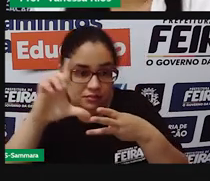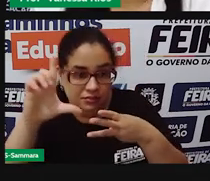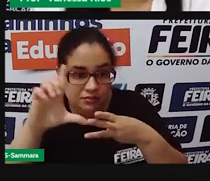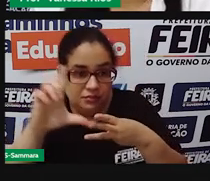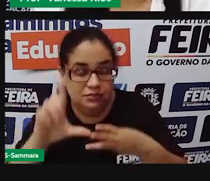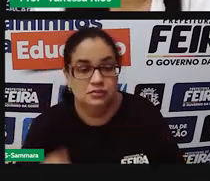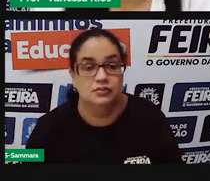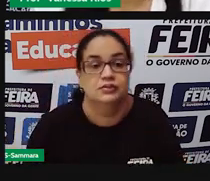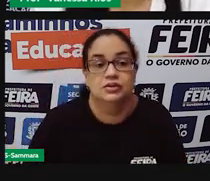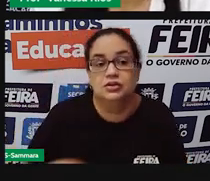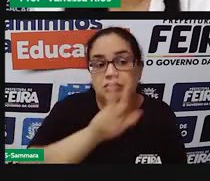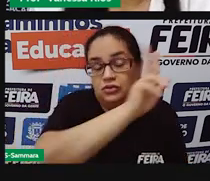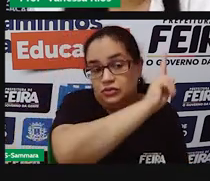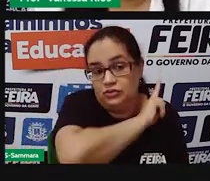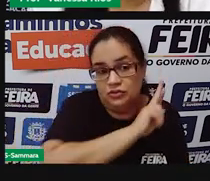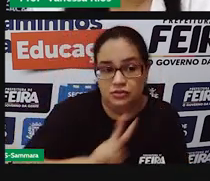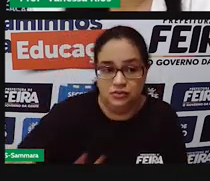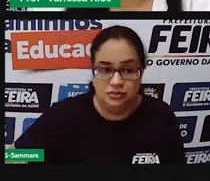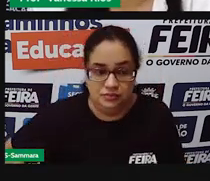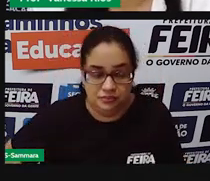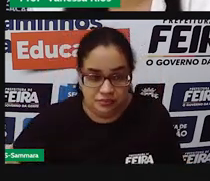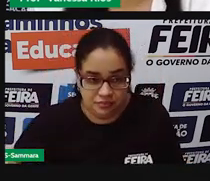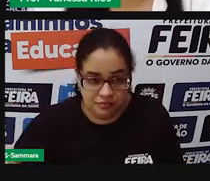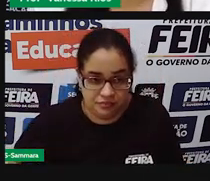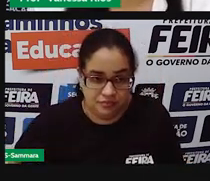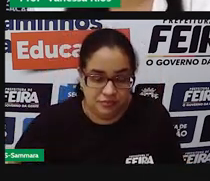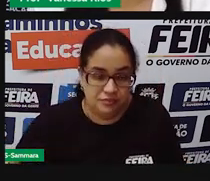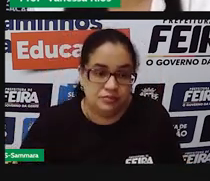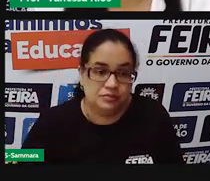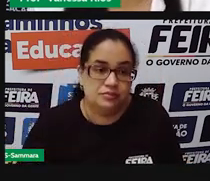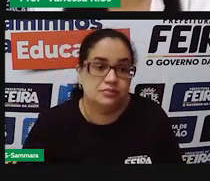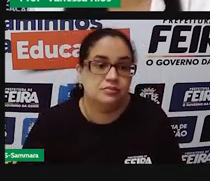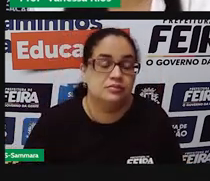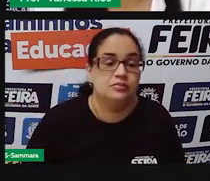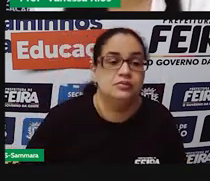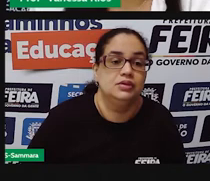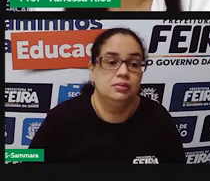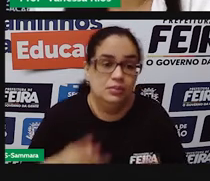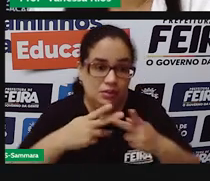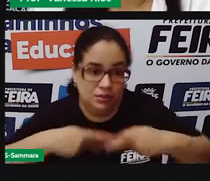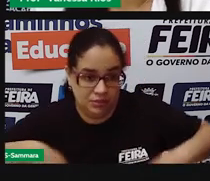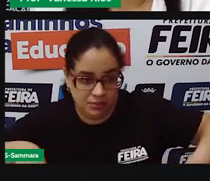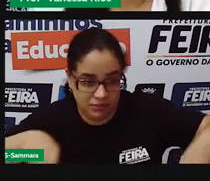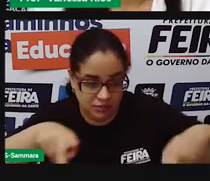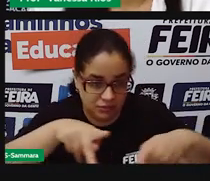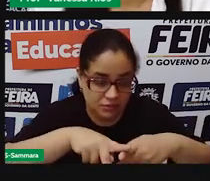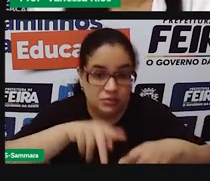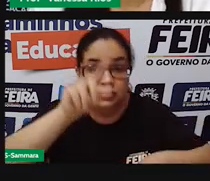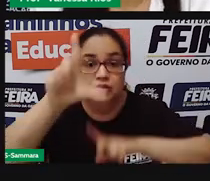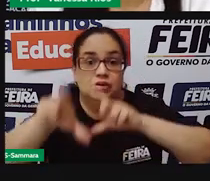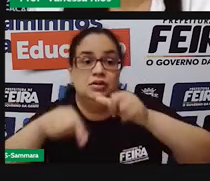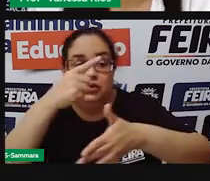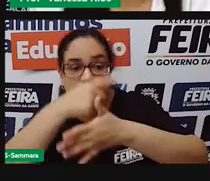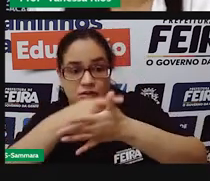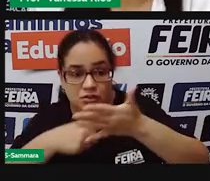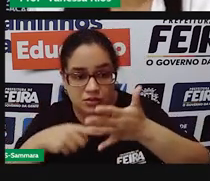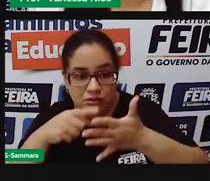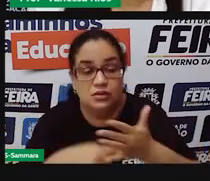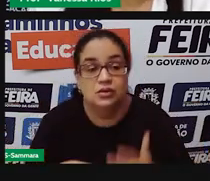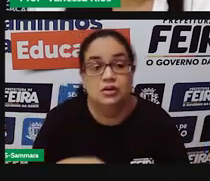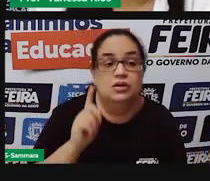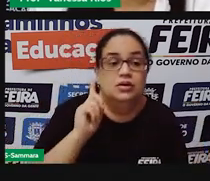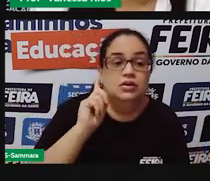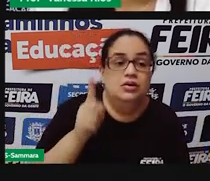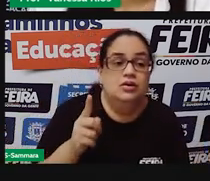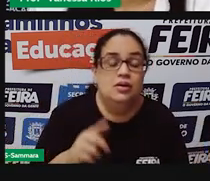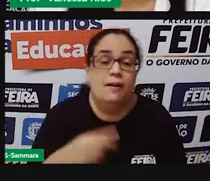Então, os vereadores também são eleitos pelo povo, pela população, através das eleições, ficam aí no mandato de